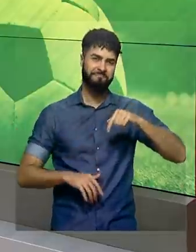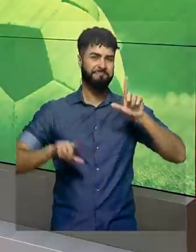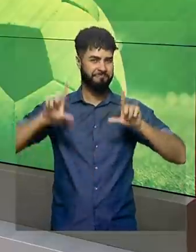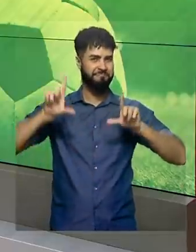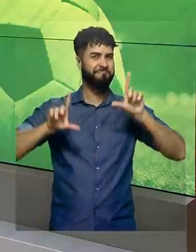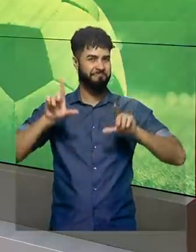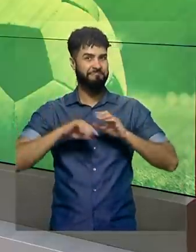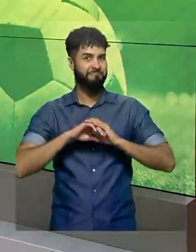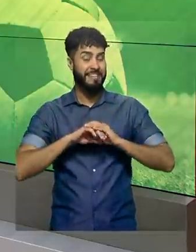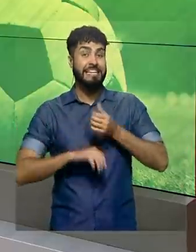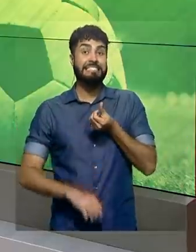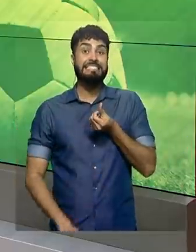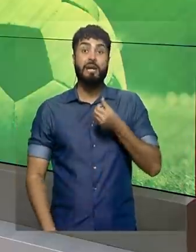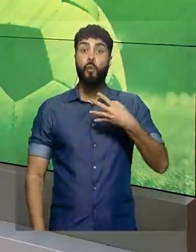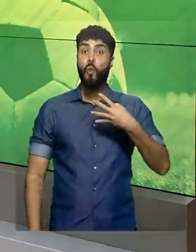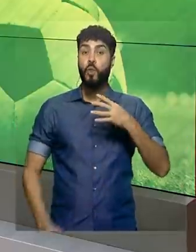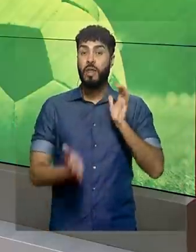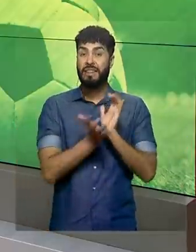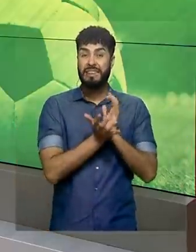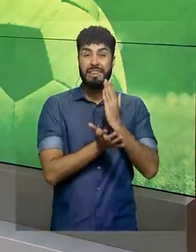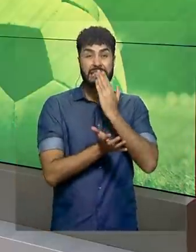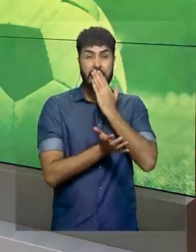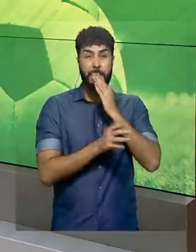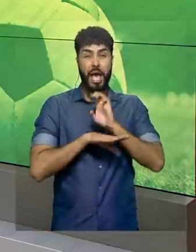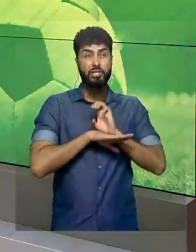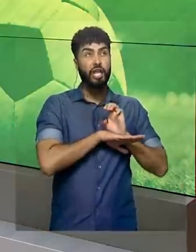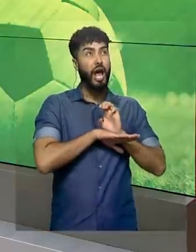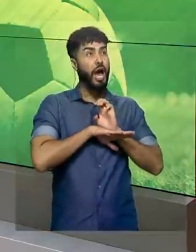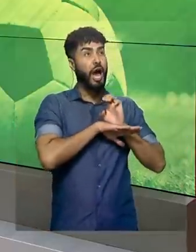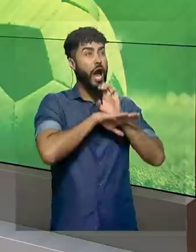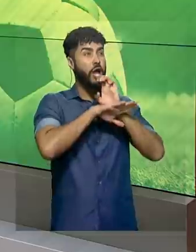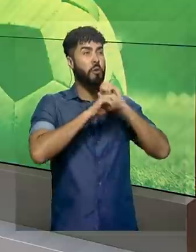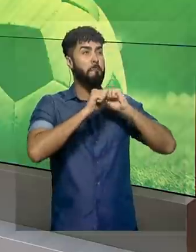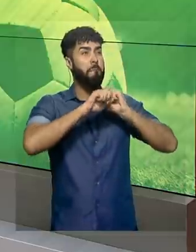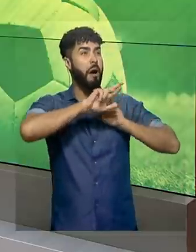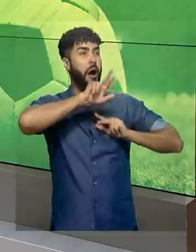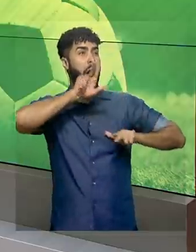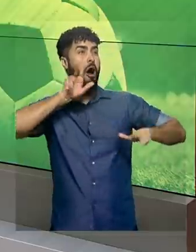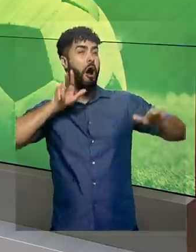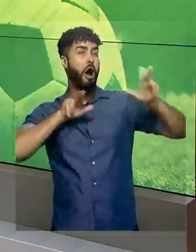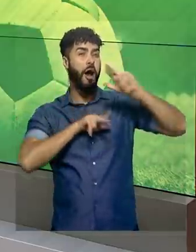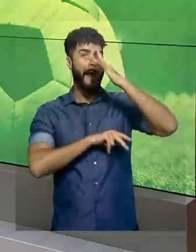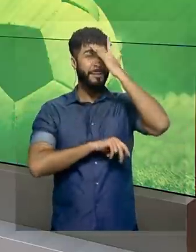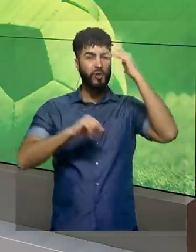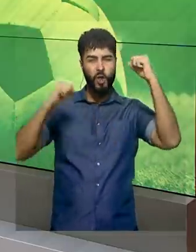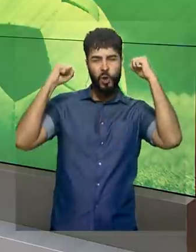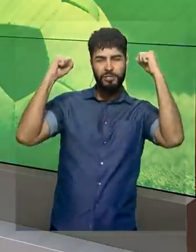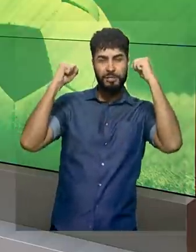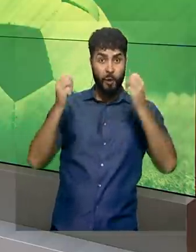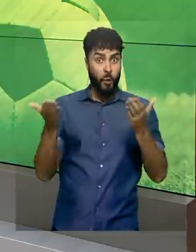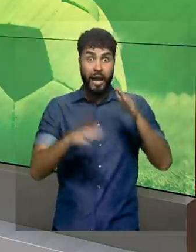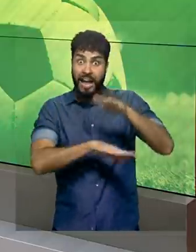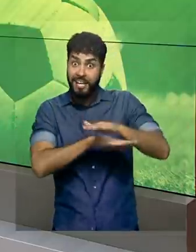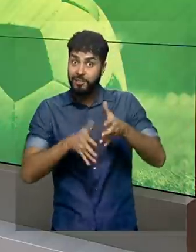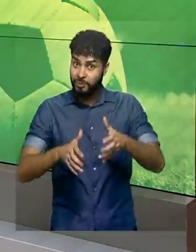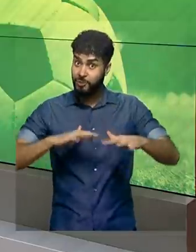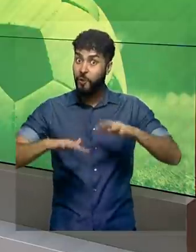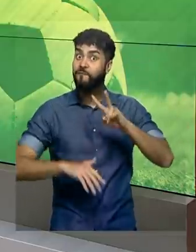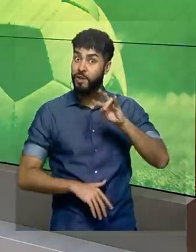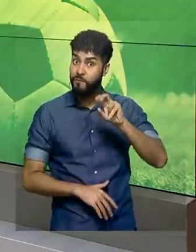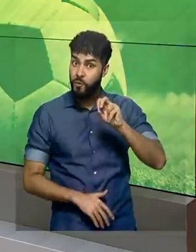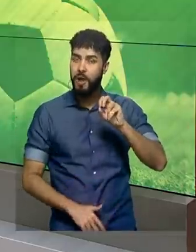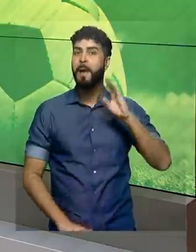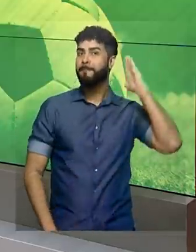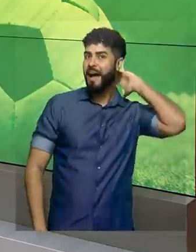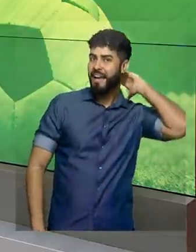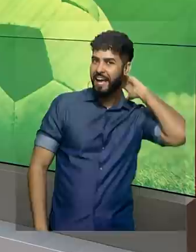64 times de todo o país, torcidas gigantescas. Hoje à tarde já teve jogo ao vivo, Bragantino